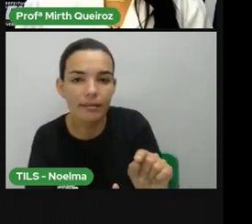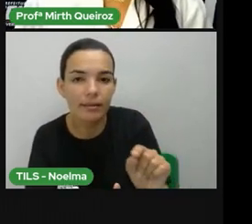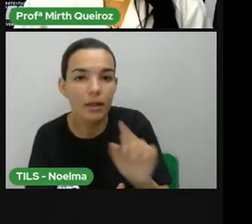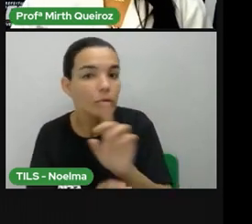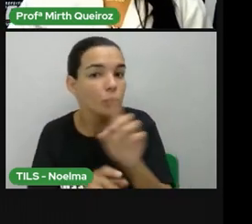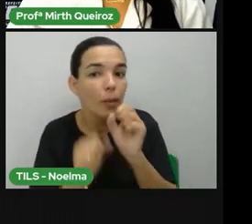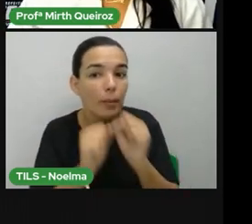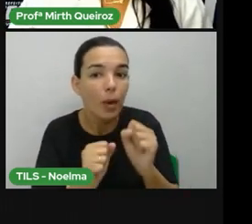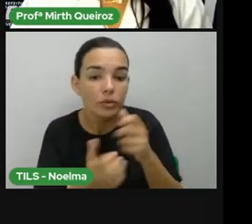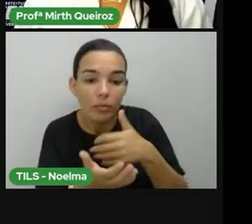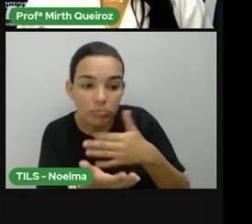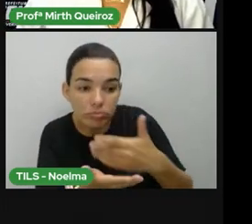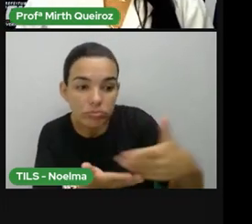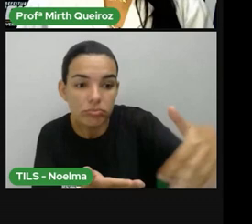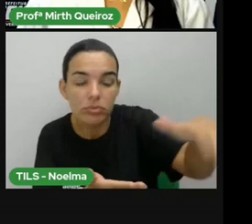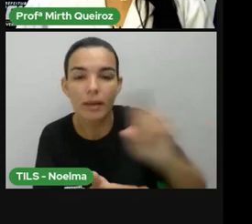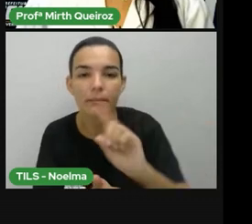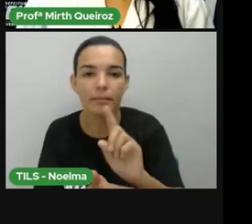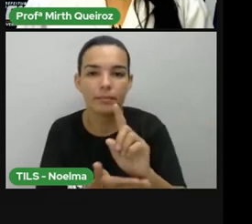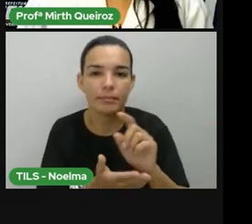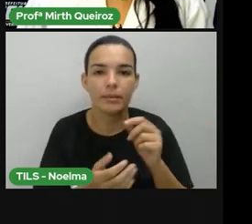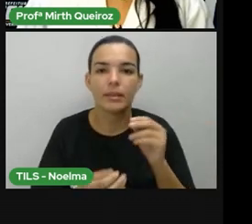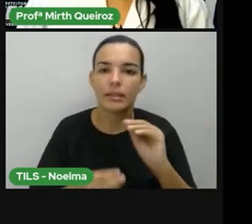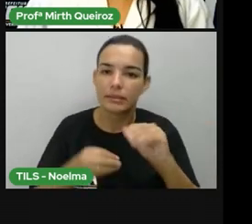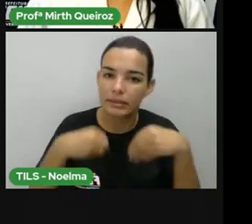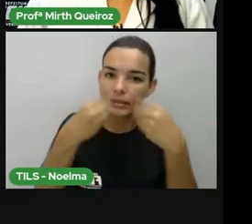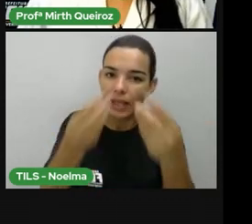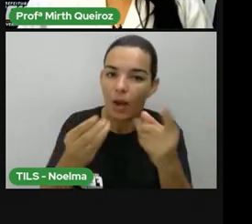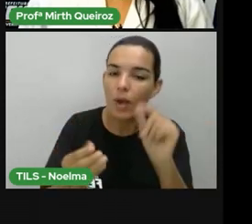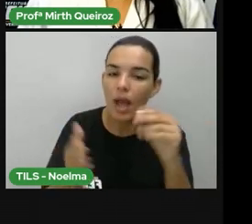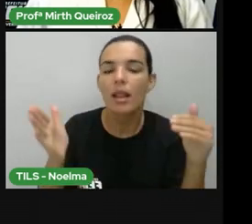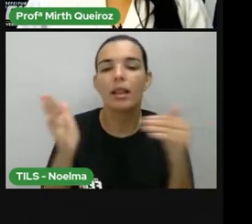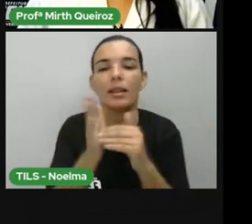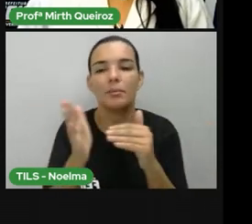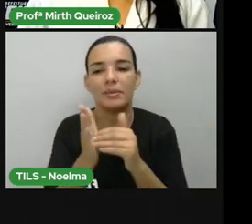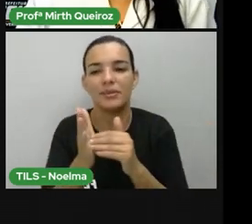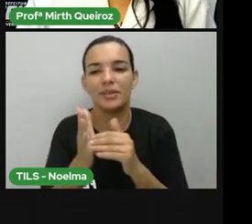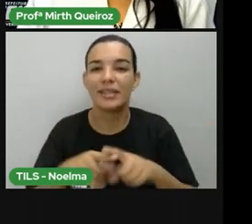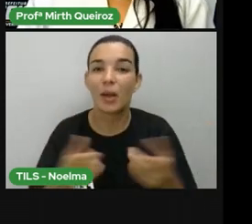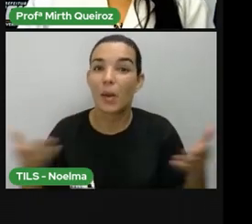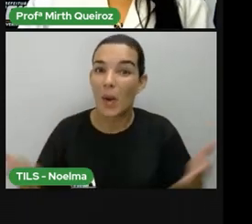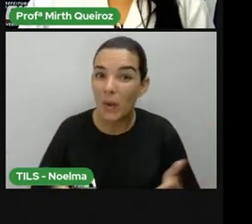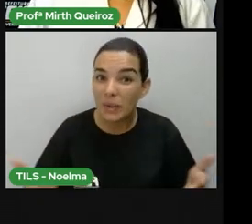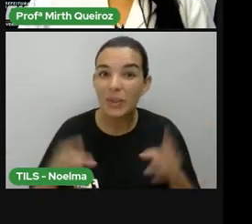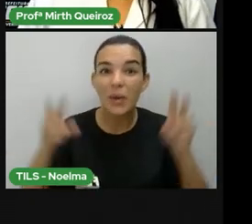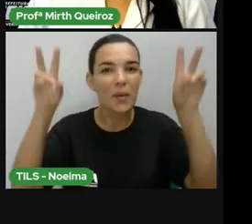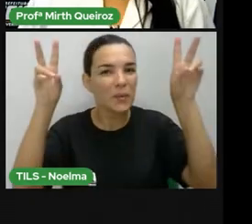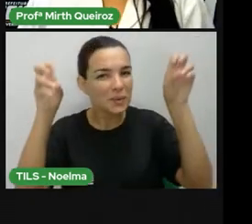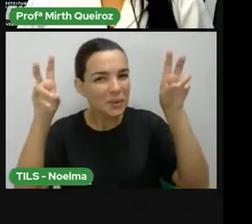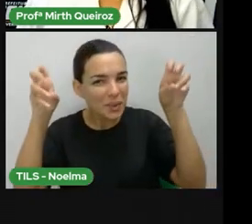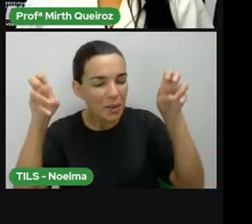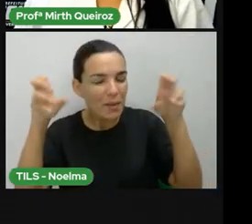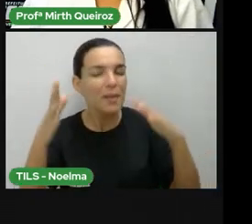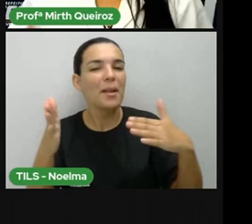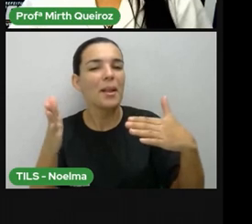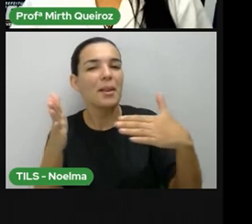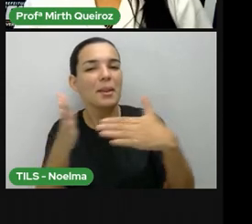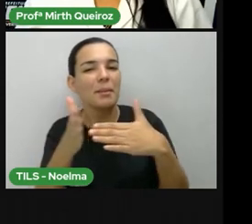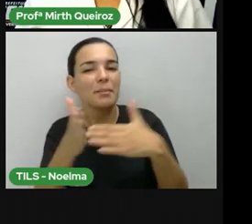onde vocês podem ir. E hoje nós iremos falar de limite, só que de limites